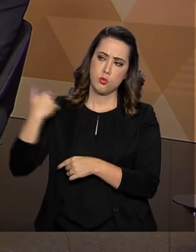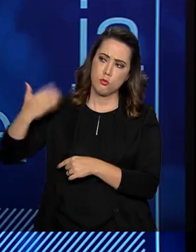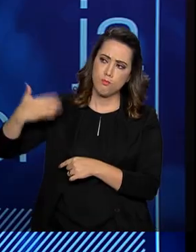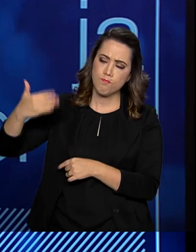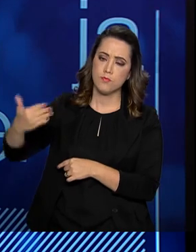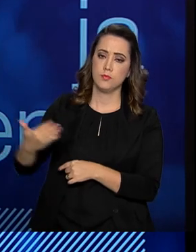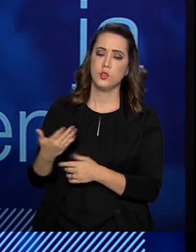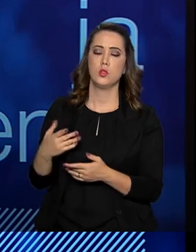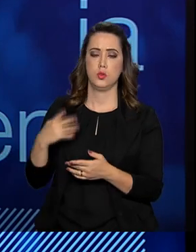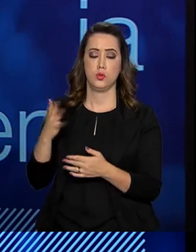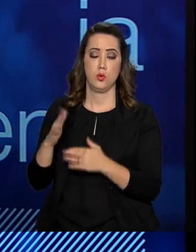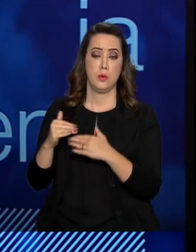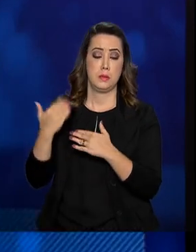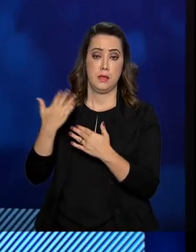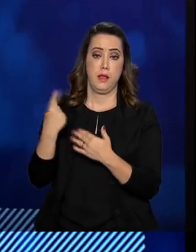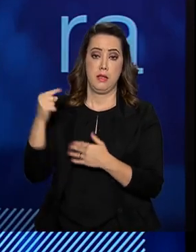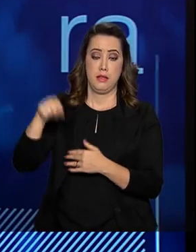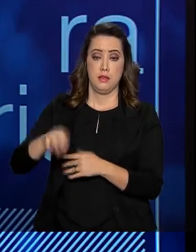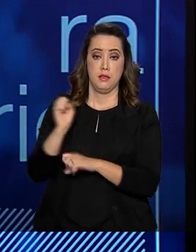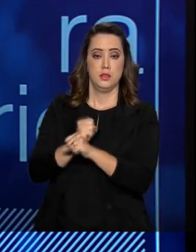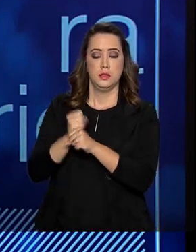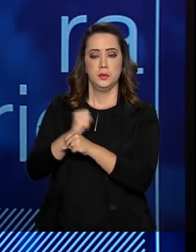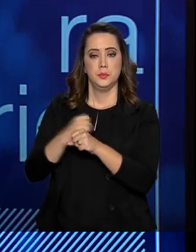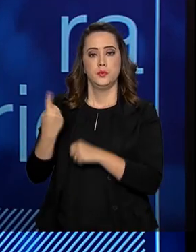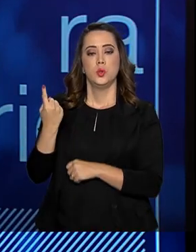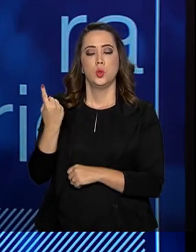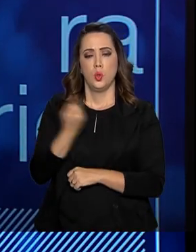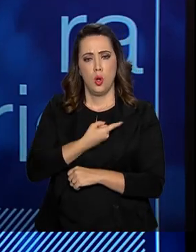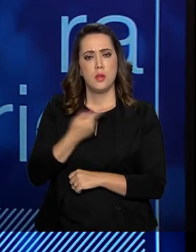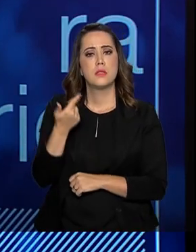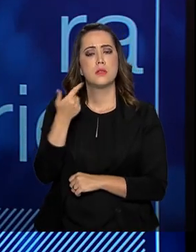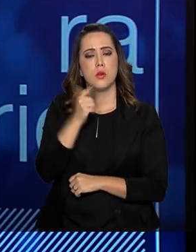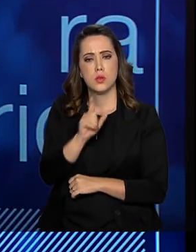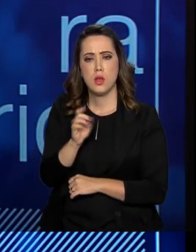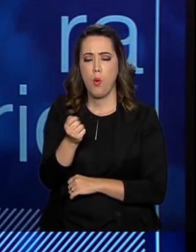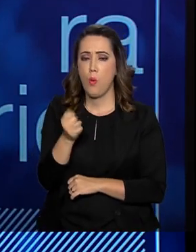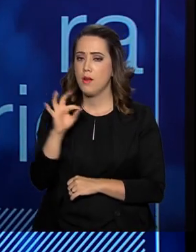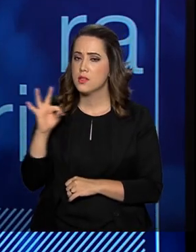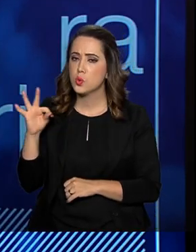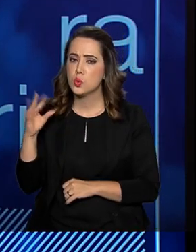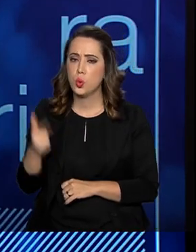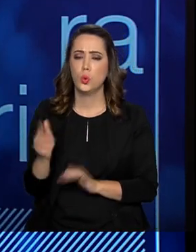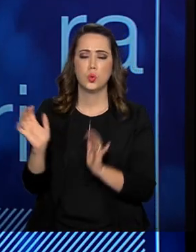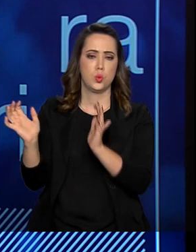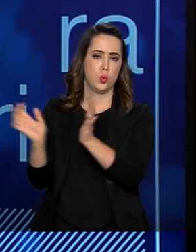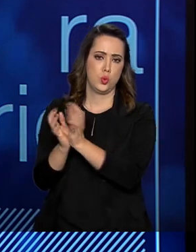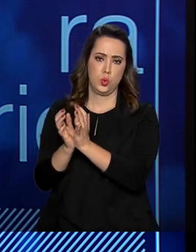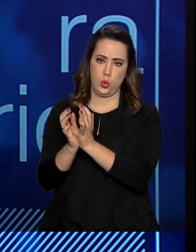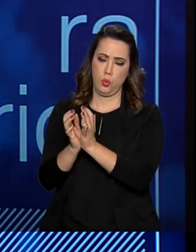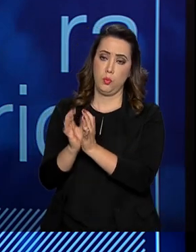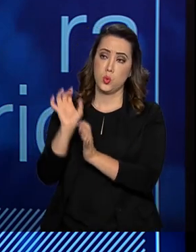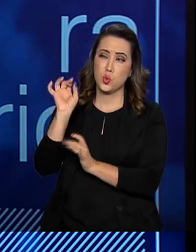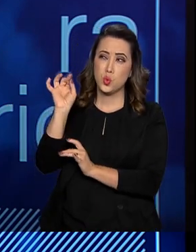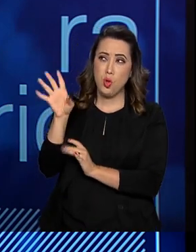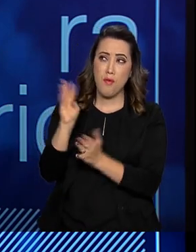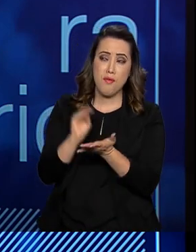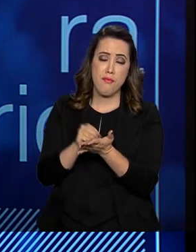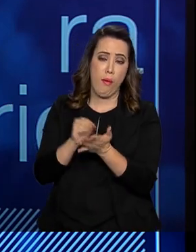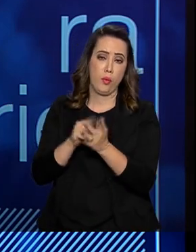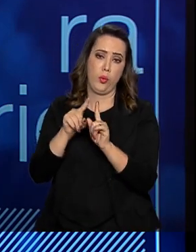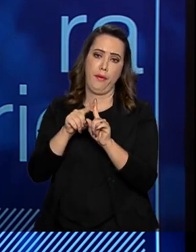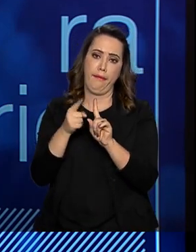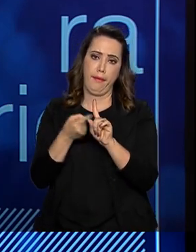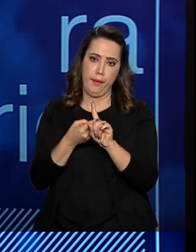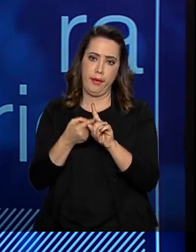êxito importante. E neste ano, nós conseguimos atingir praticamente em quase todos os grupos, apenas em crianças e